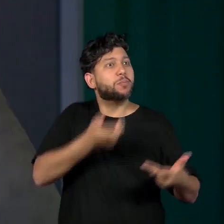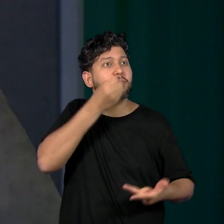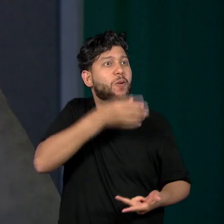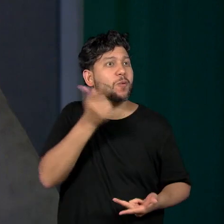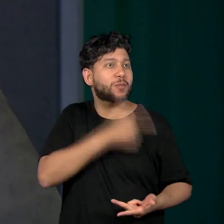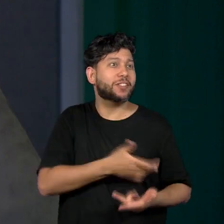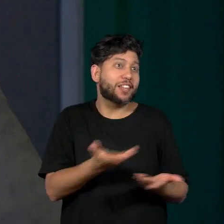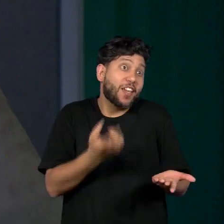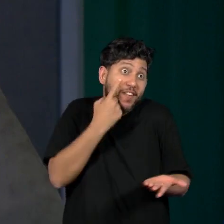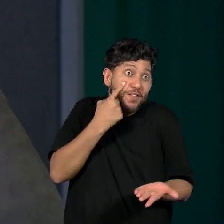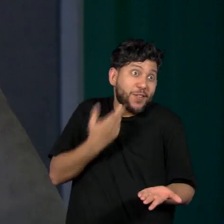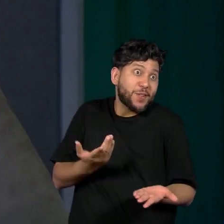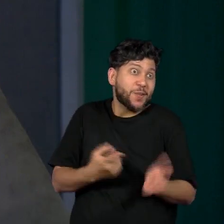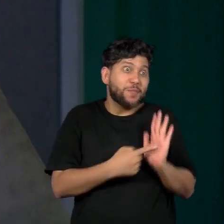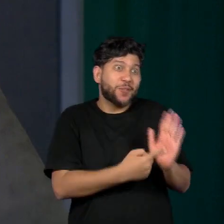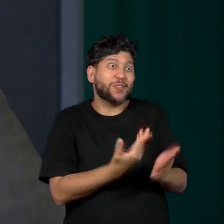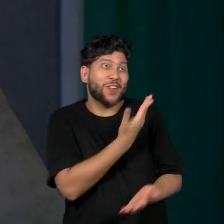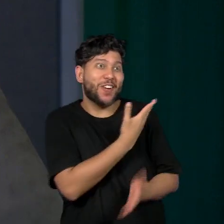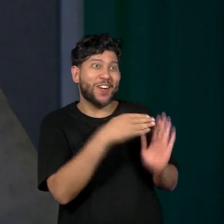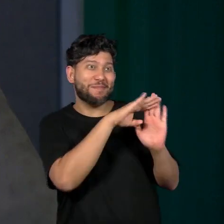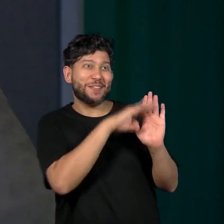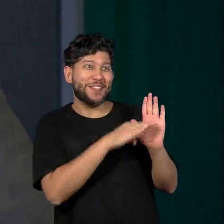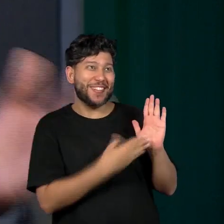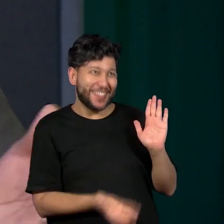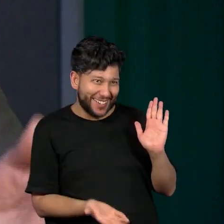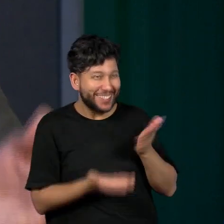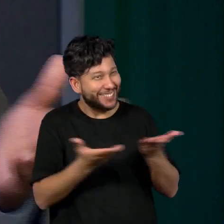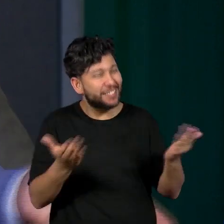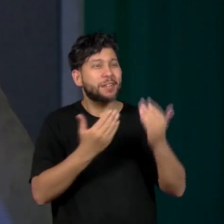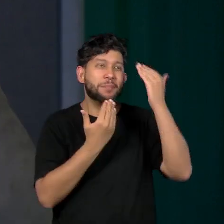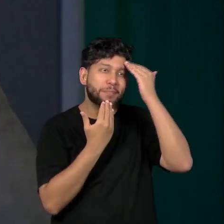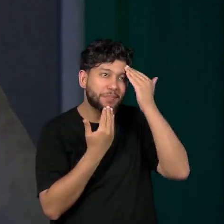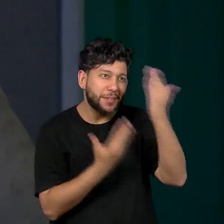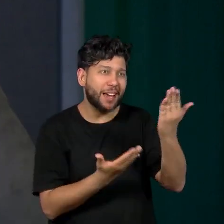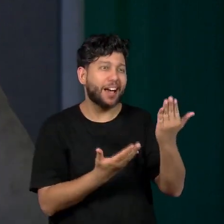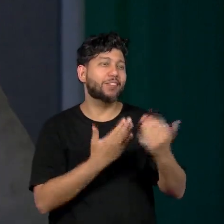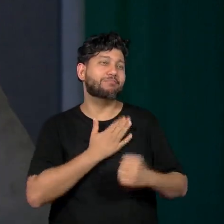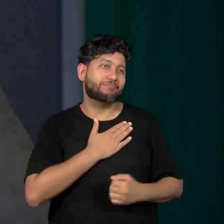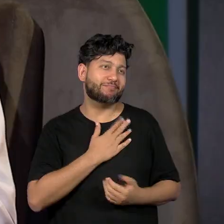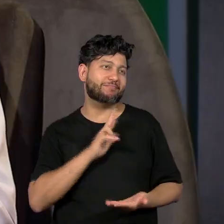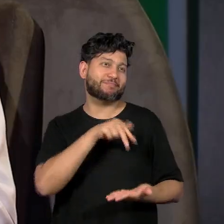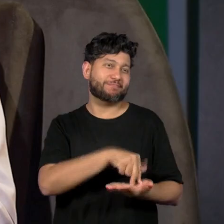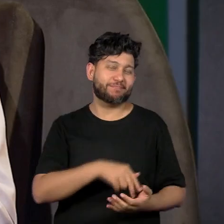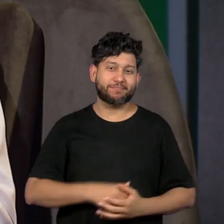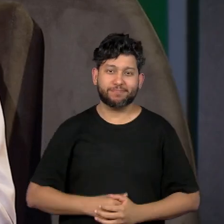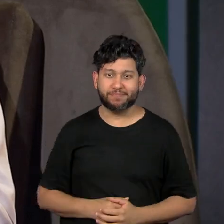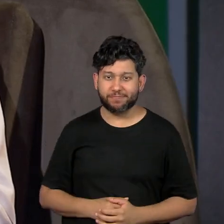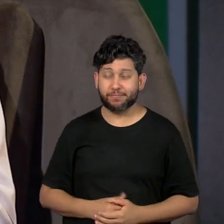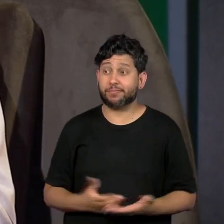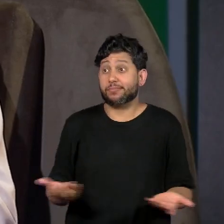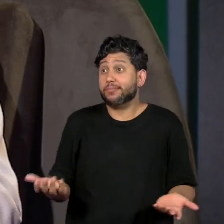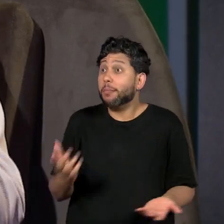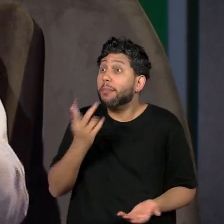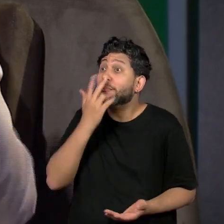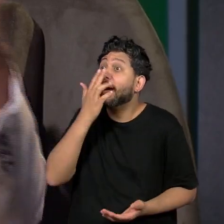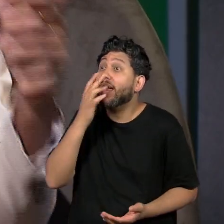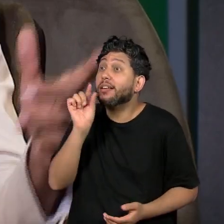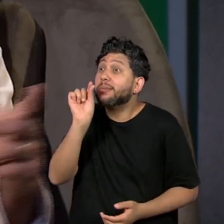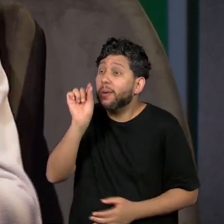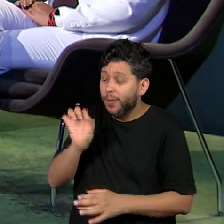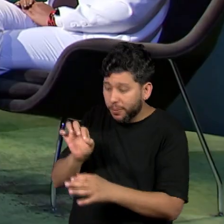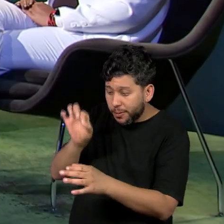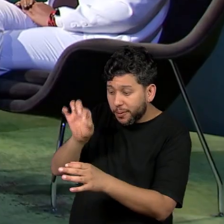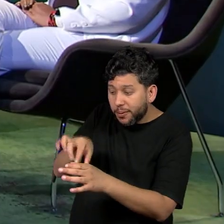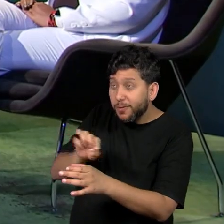acabamos de anunciar aqui nos nossos vídeos. Muito obrigado pela gentileza da sua presença. Essa semente plantada lá